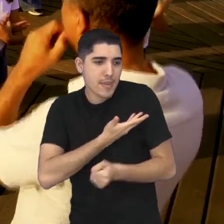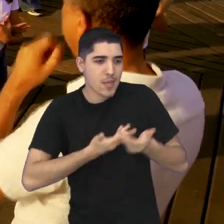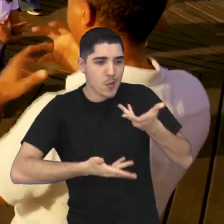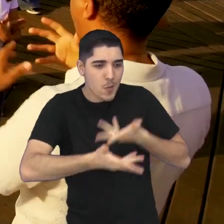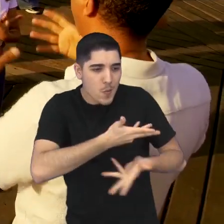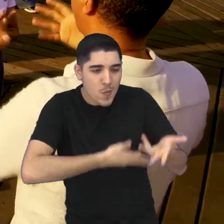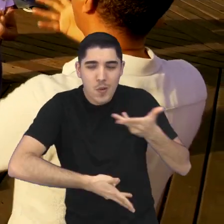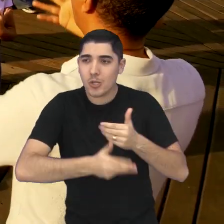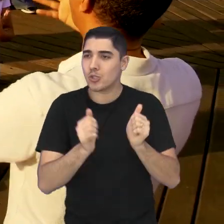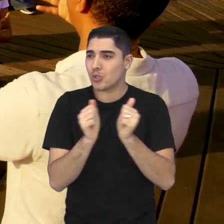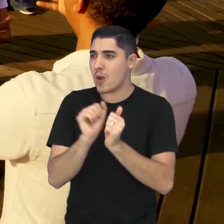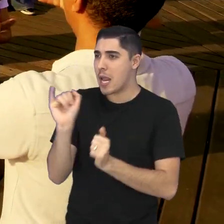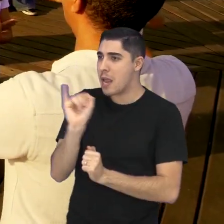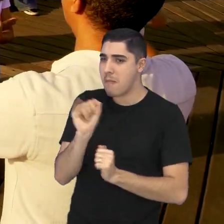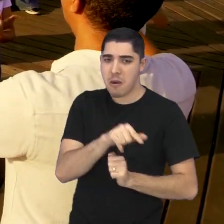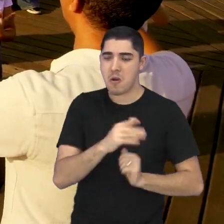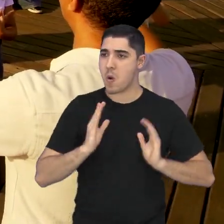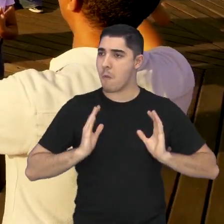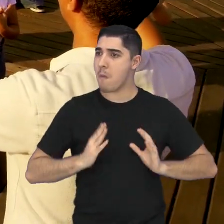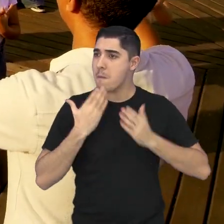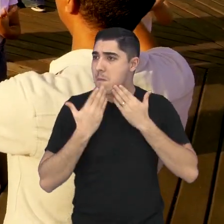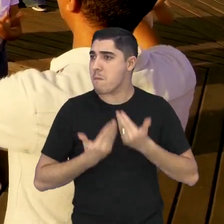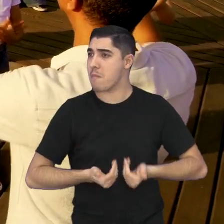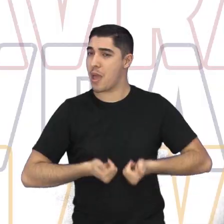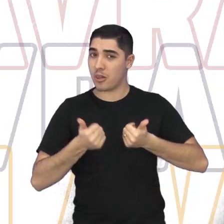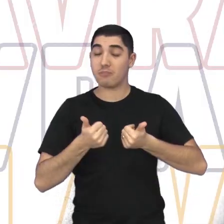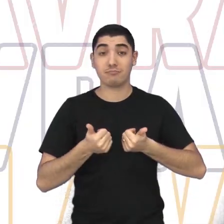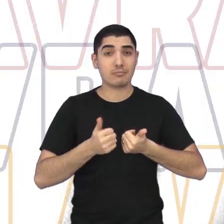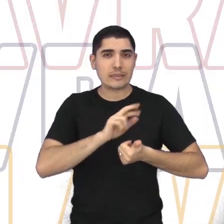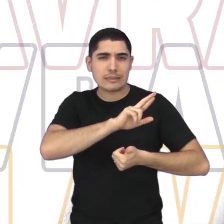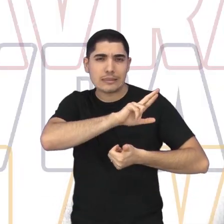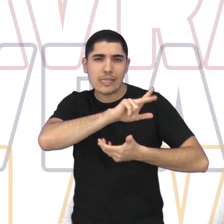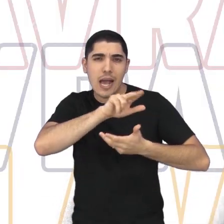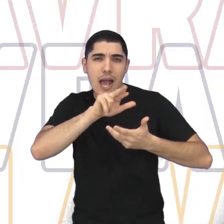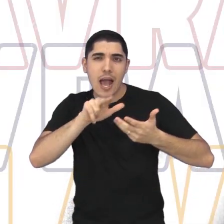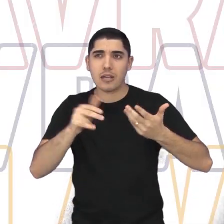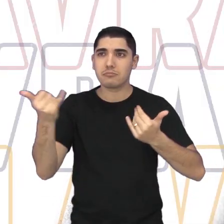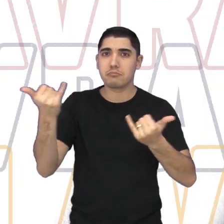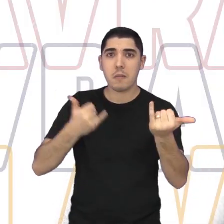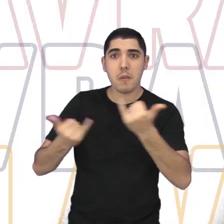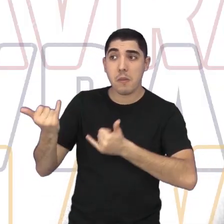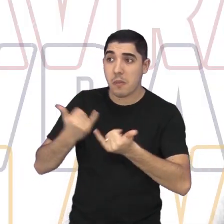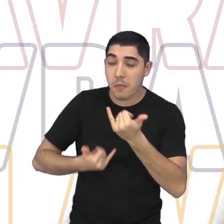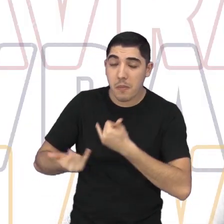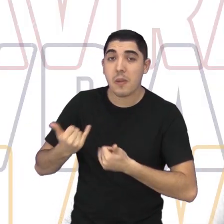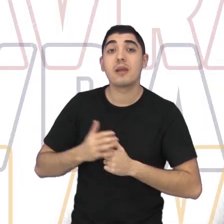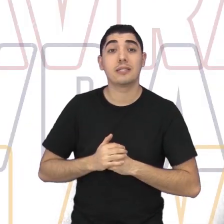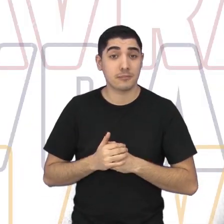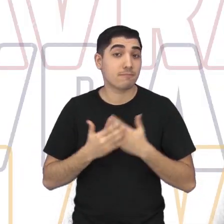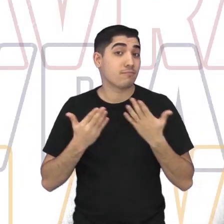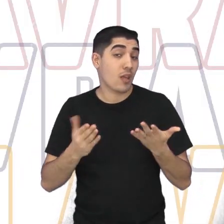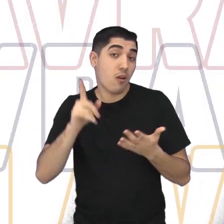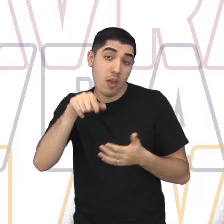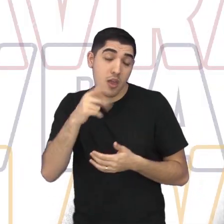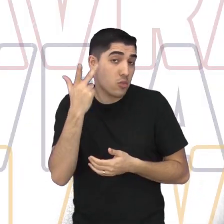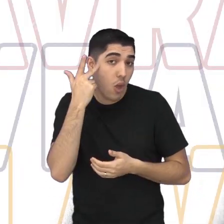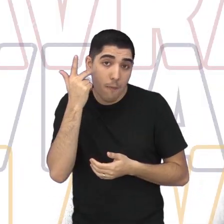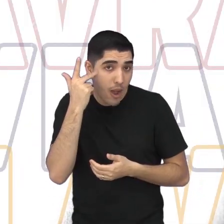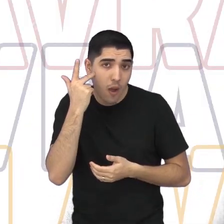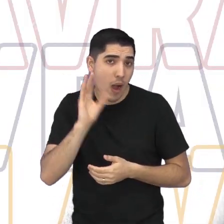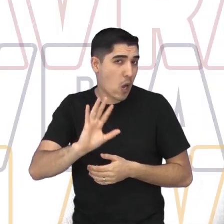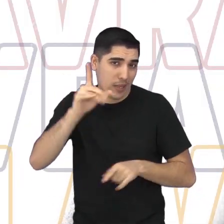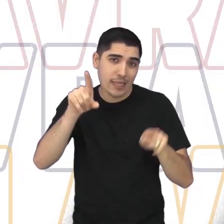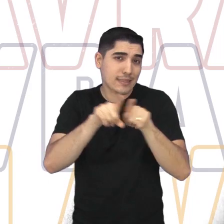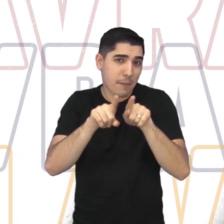irmãos e até mesmo com os pais, que a gente sabe que alguns têm lá seus conflitos, o que é normal.